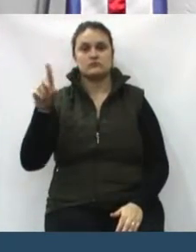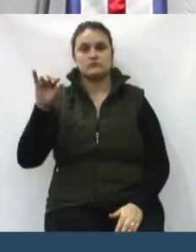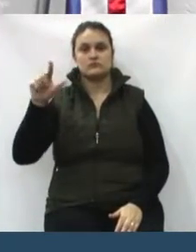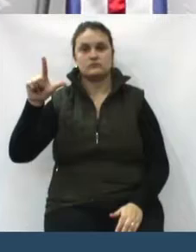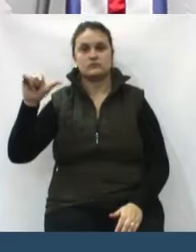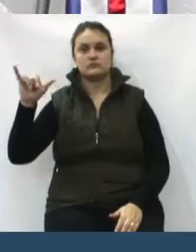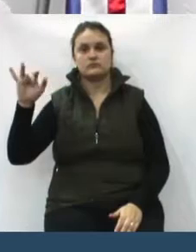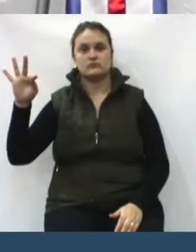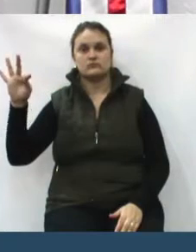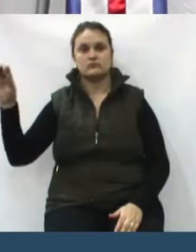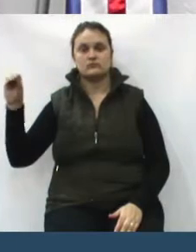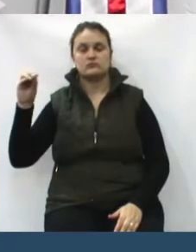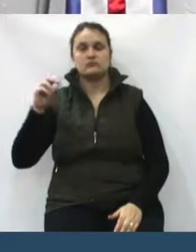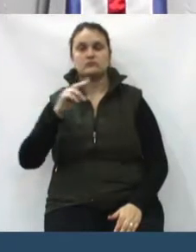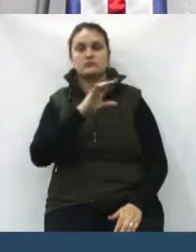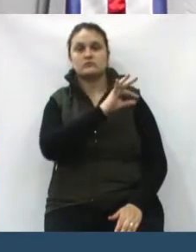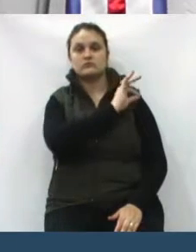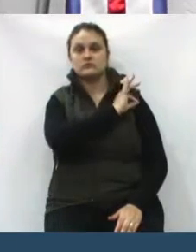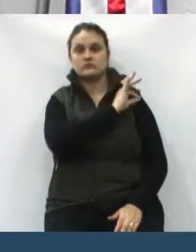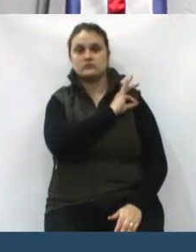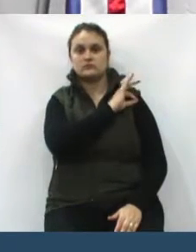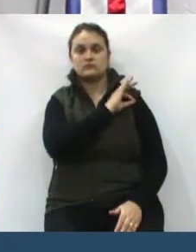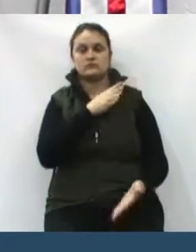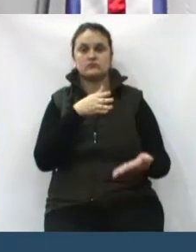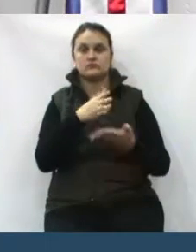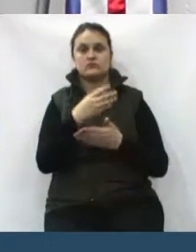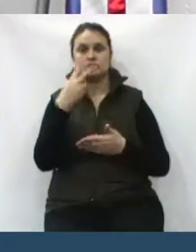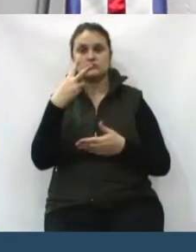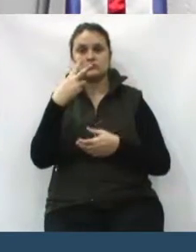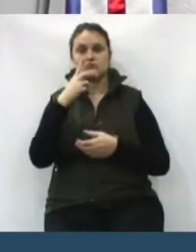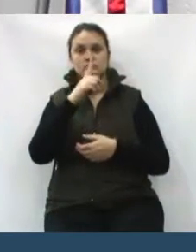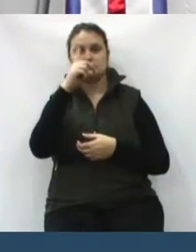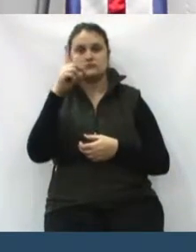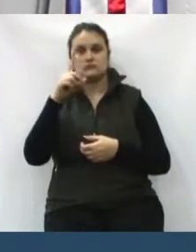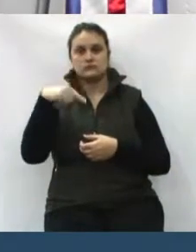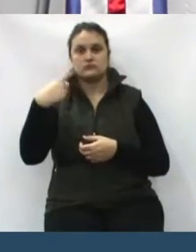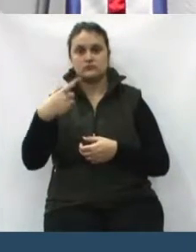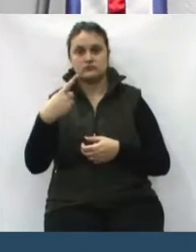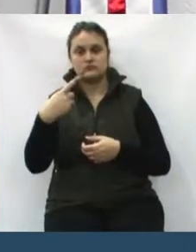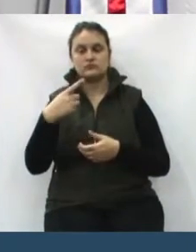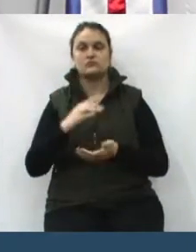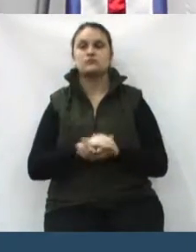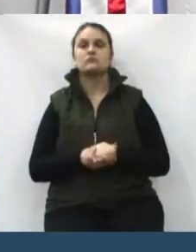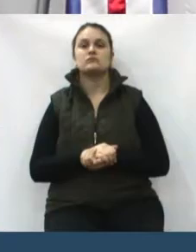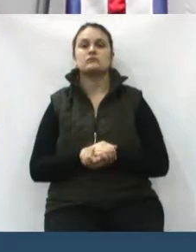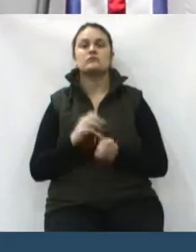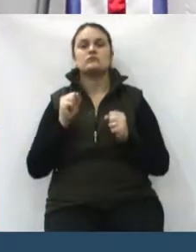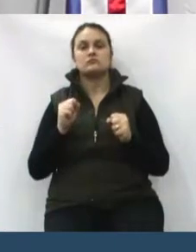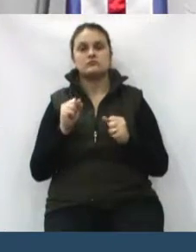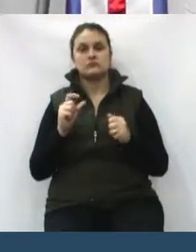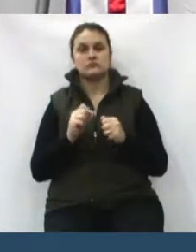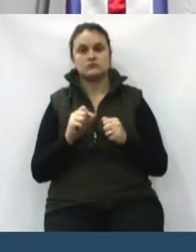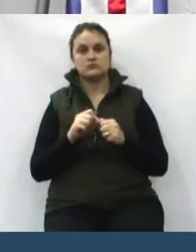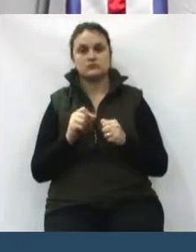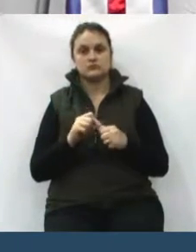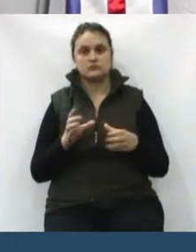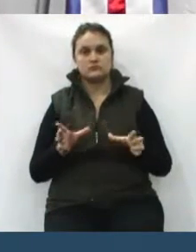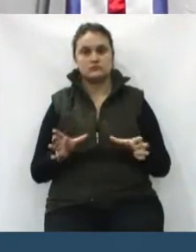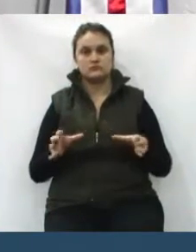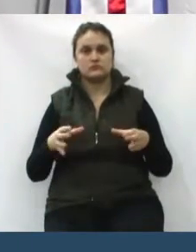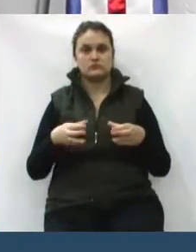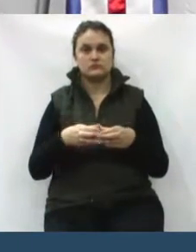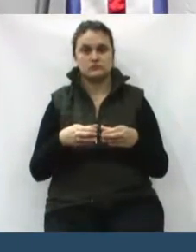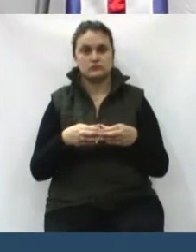onde o prefeito eleito, dois dias após o último pleito, pode criar uma comissão